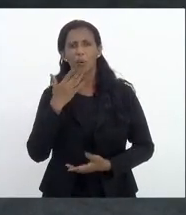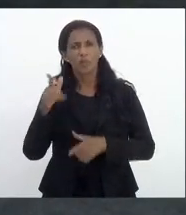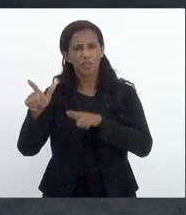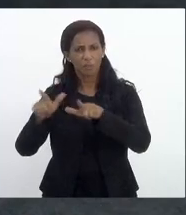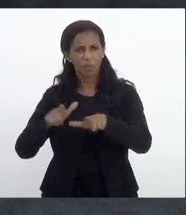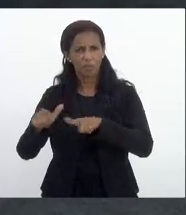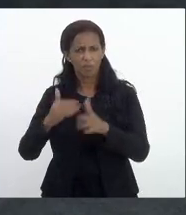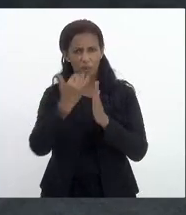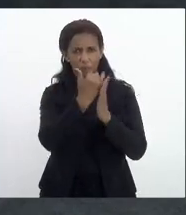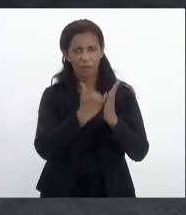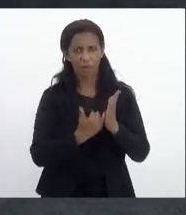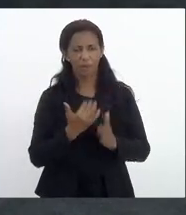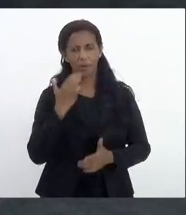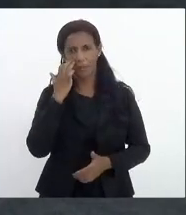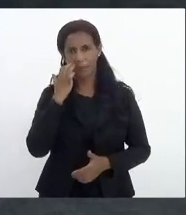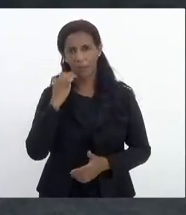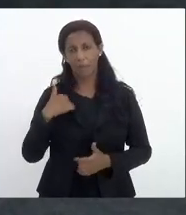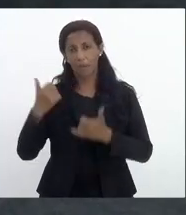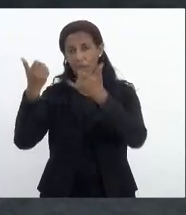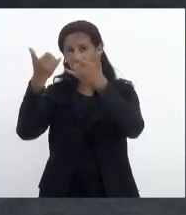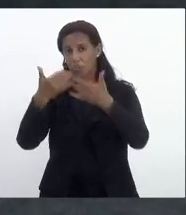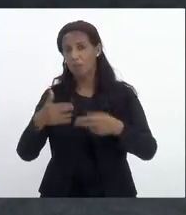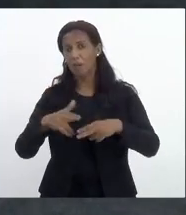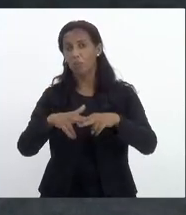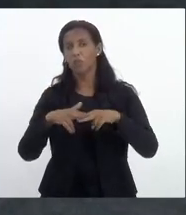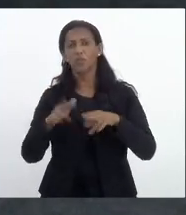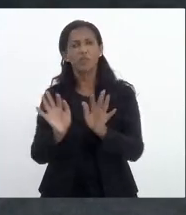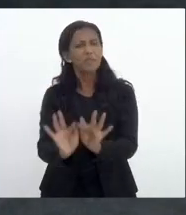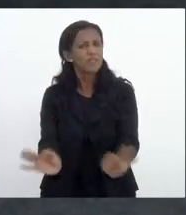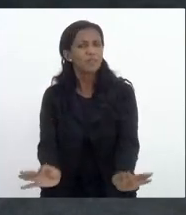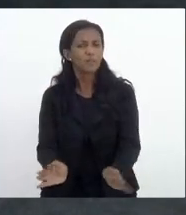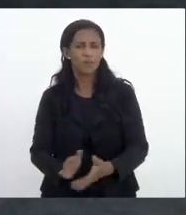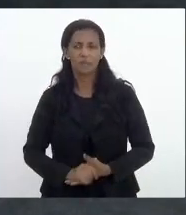e eu vou explicar a causa é simples